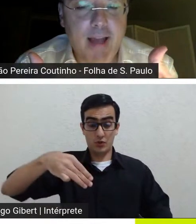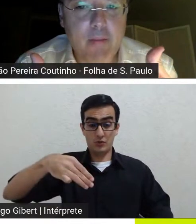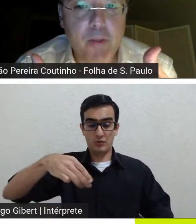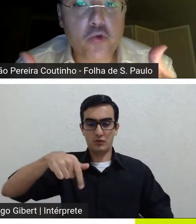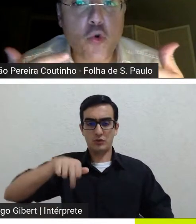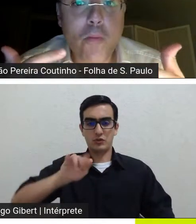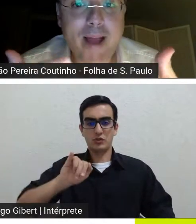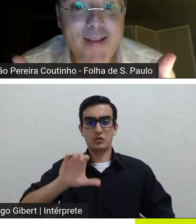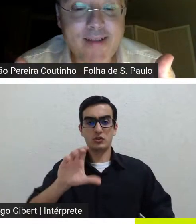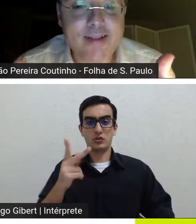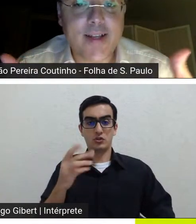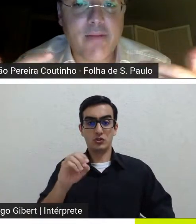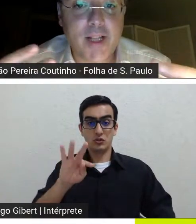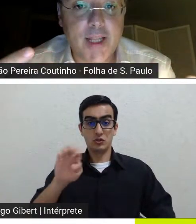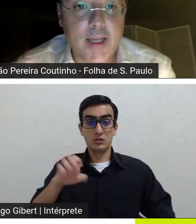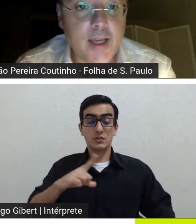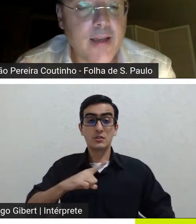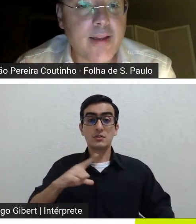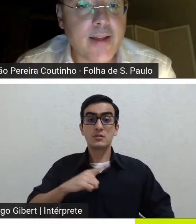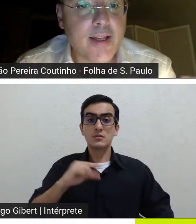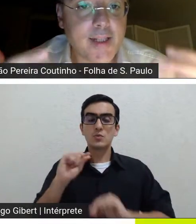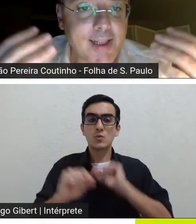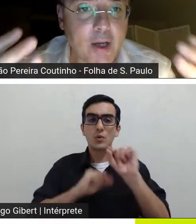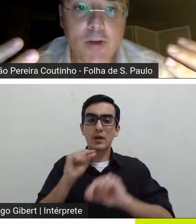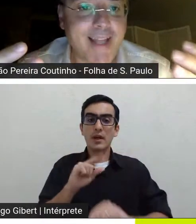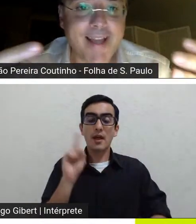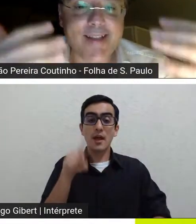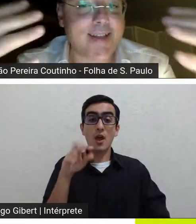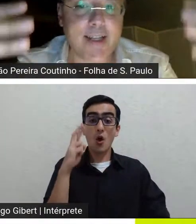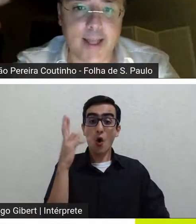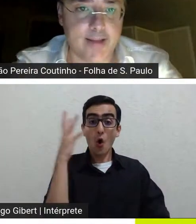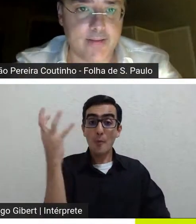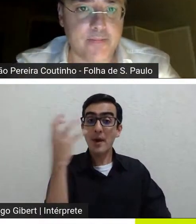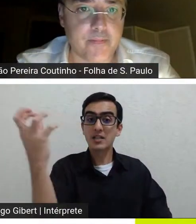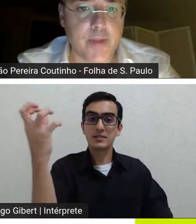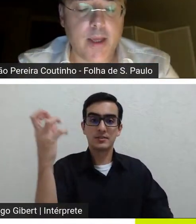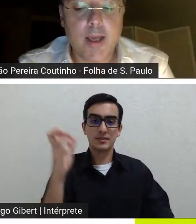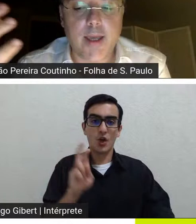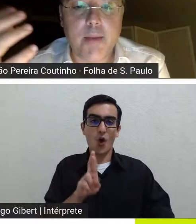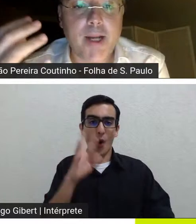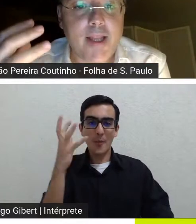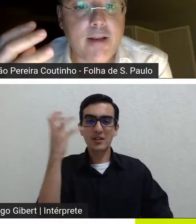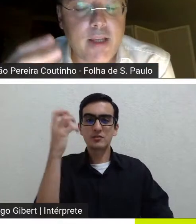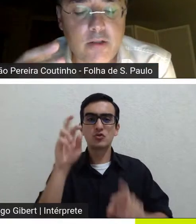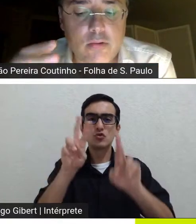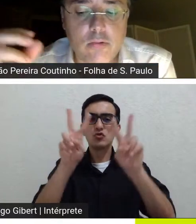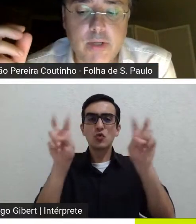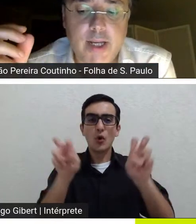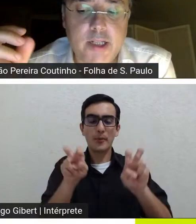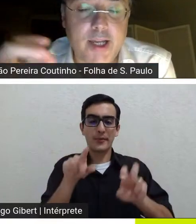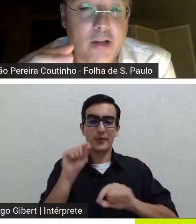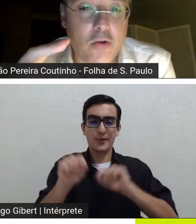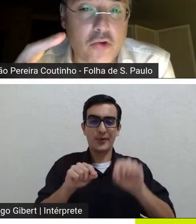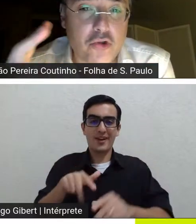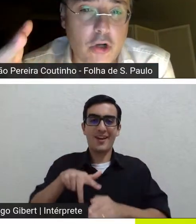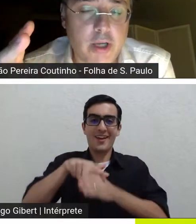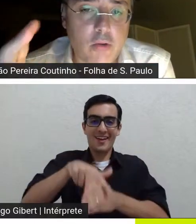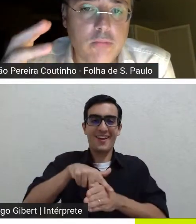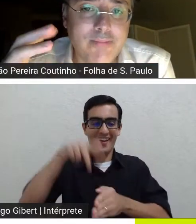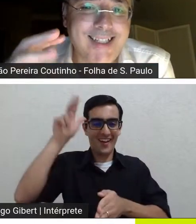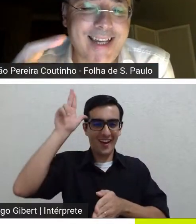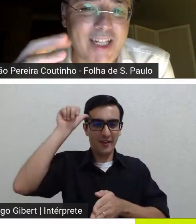influenciar pelos romances de cavalaria que leu até à insanidade e a partir disto o René Girard